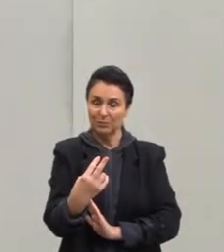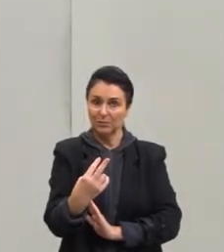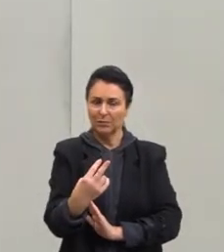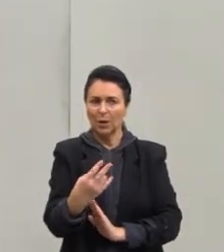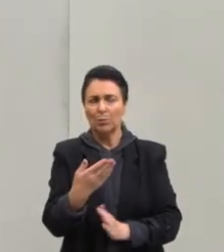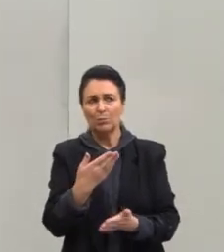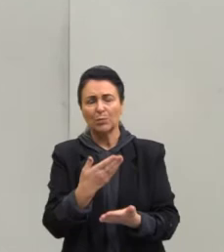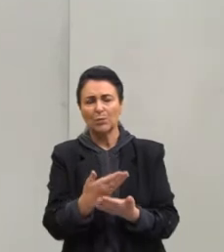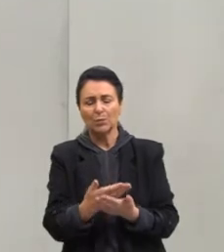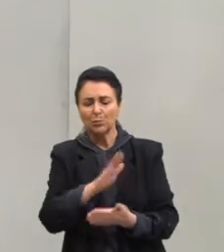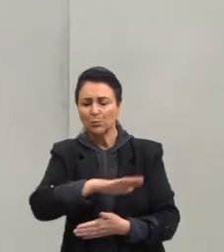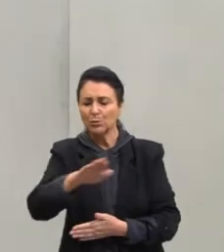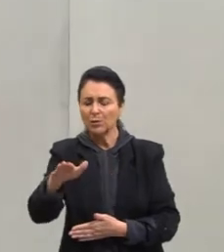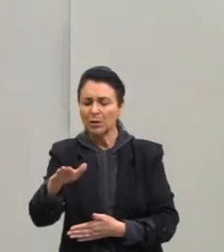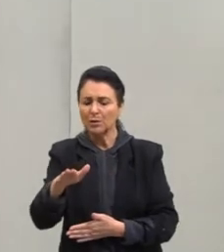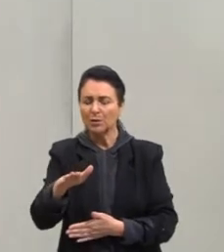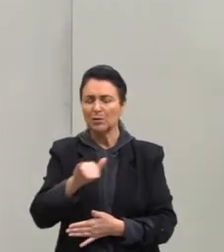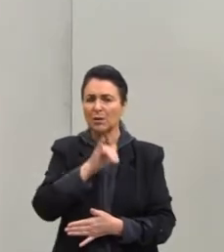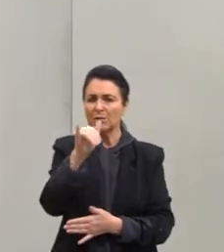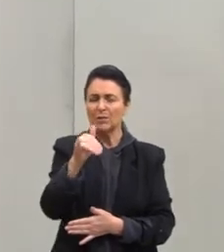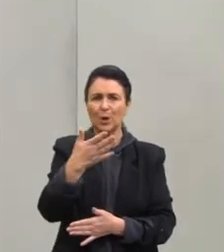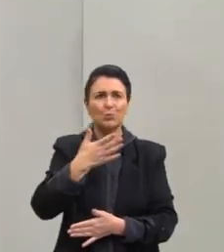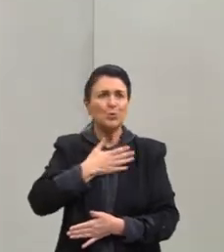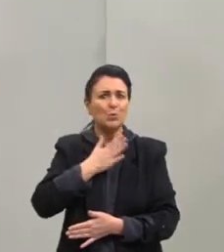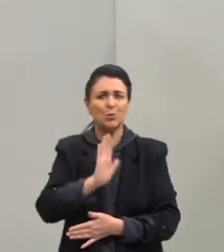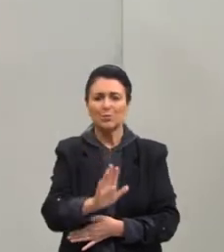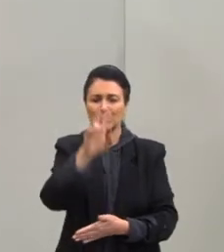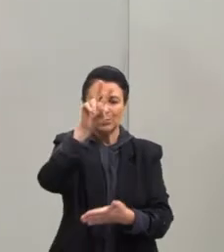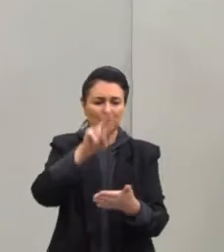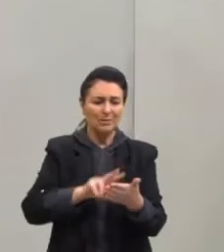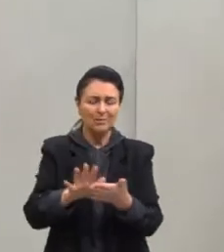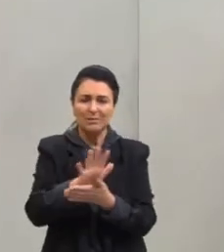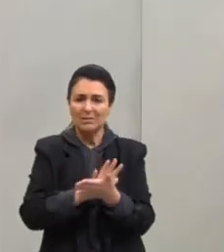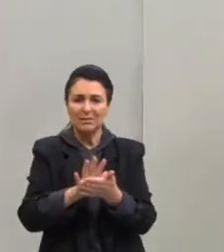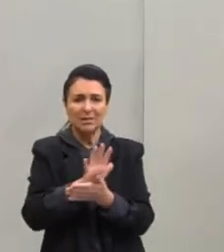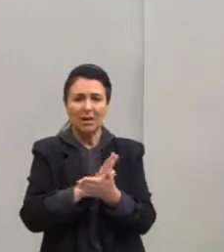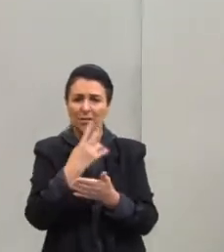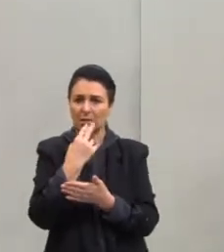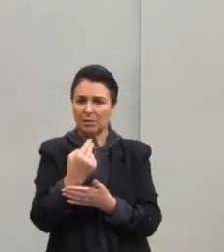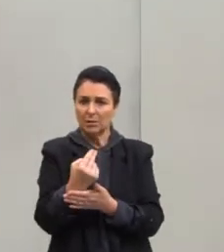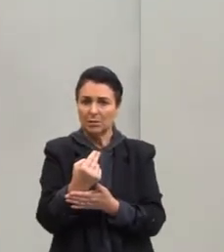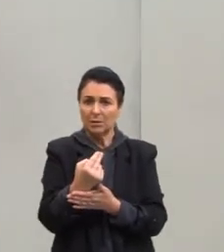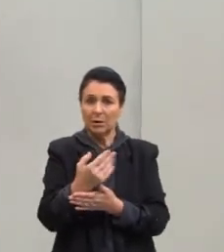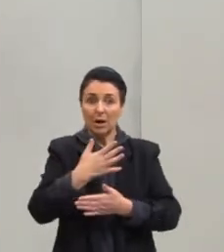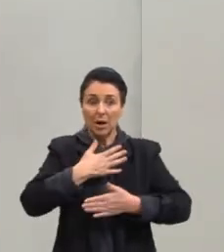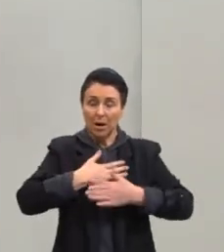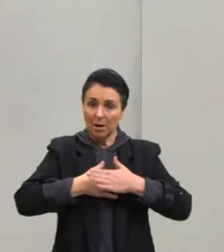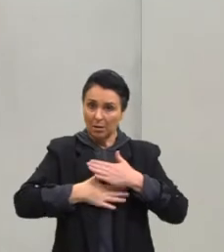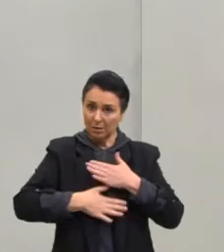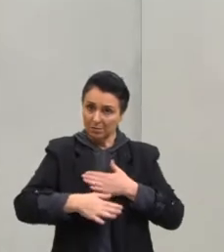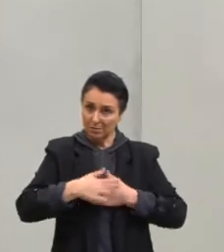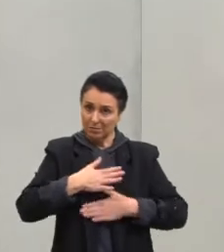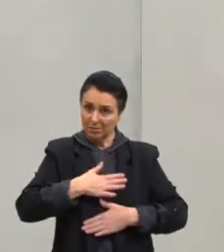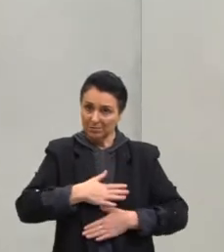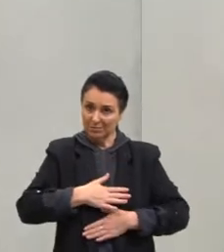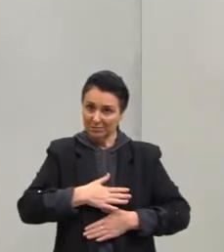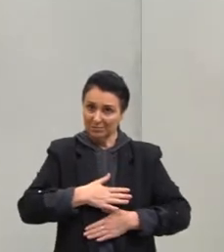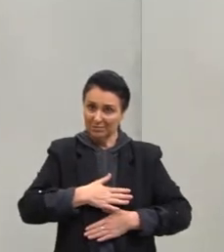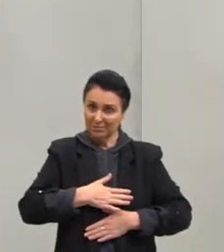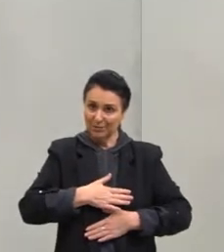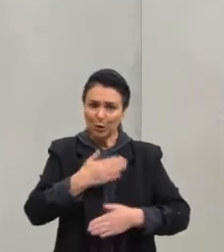dizer, eu não consigo ler nada em inglês, não, calma. Gente,